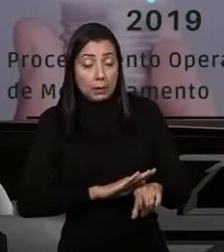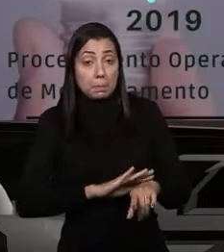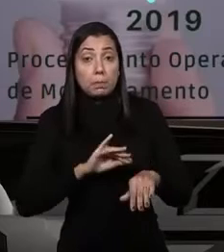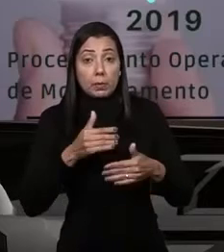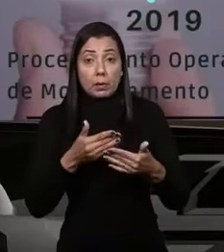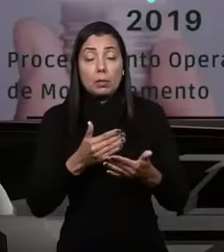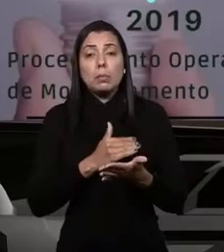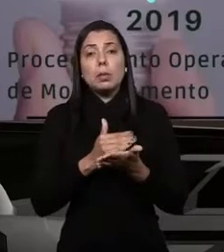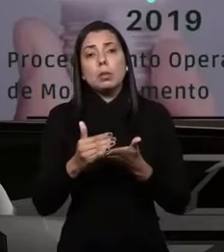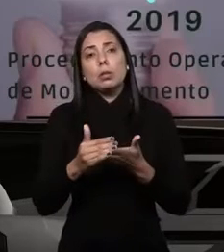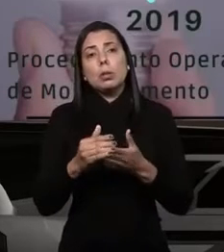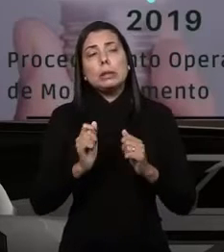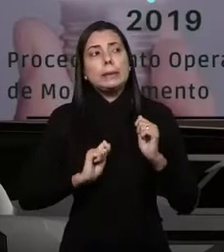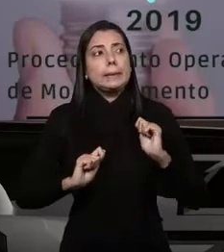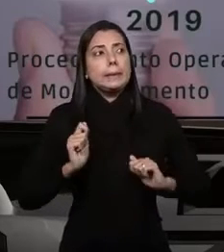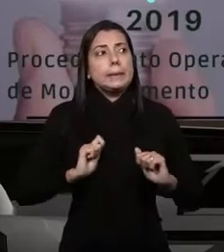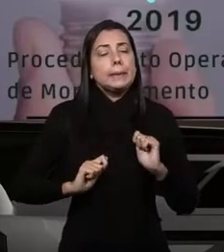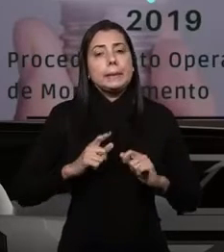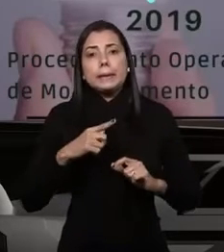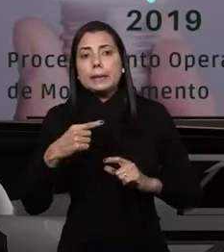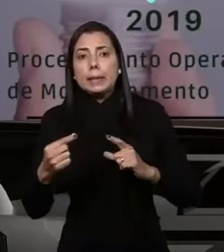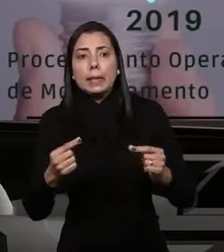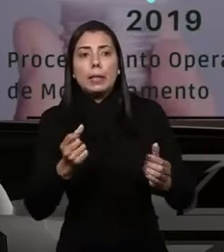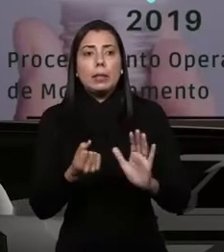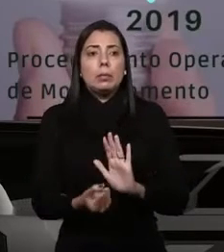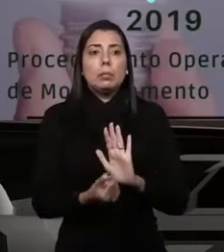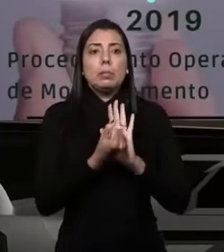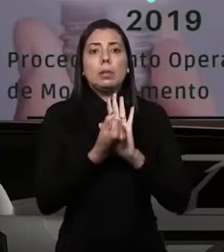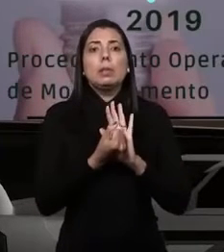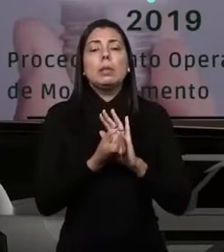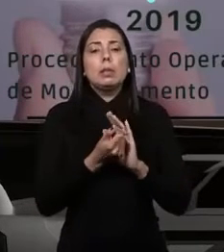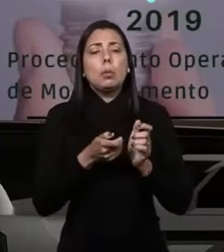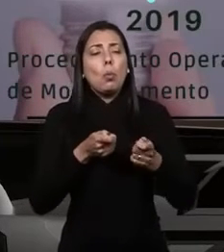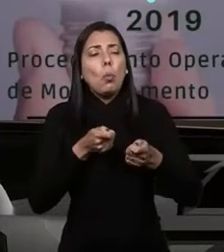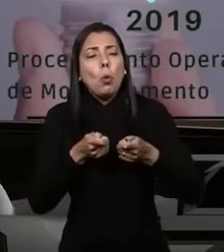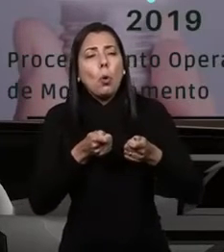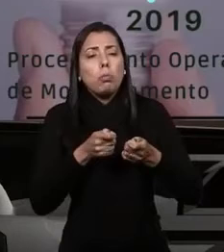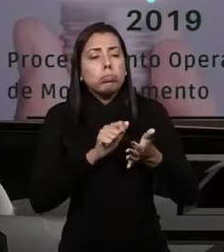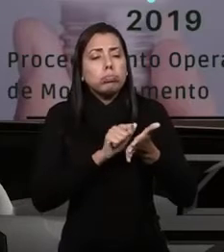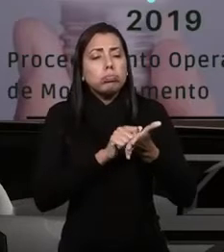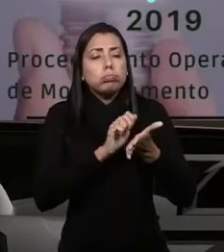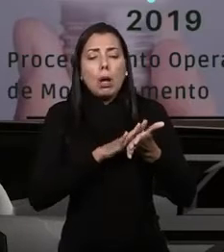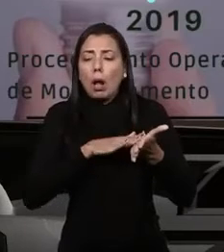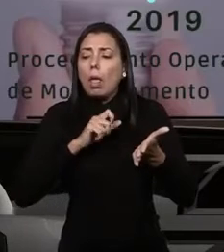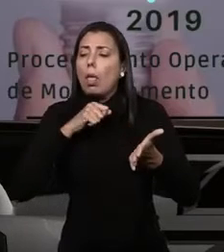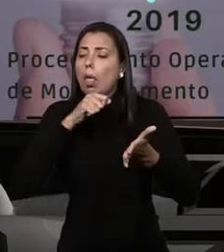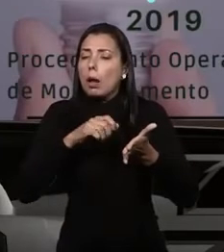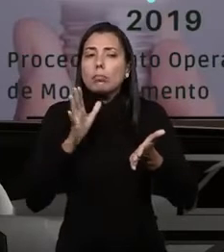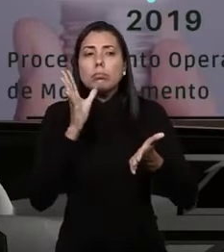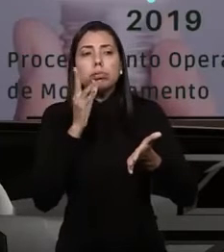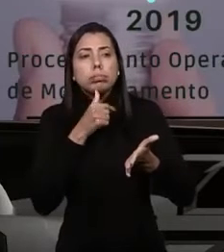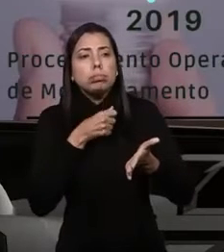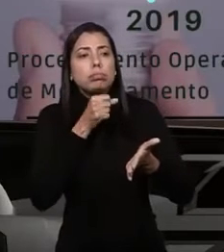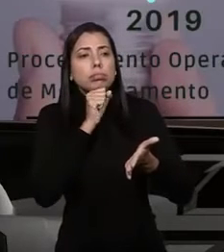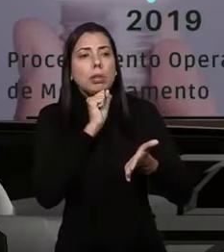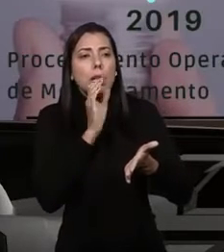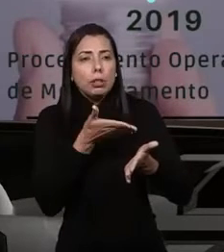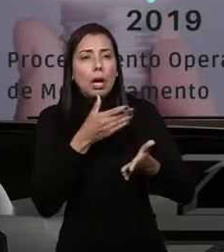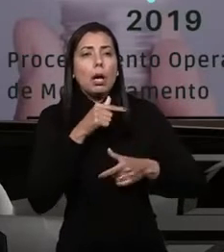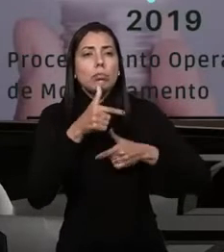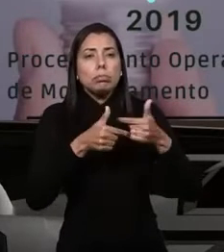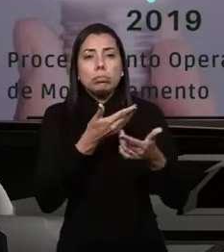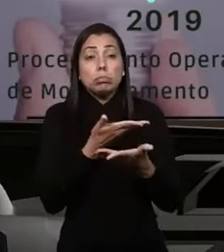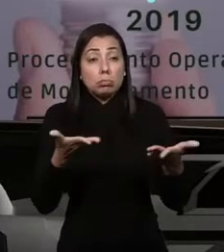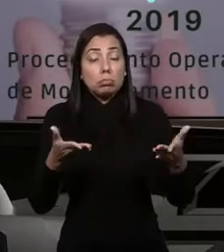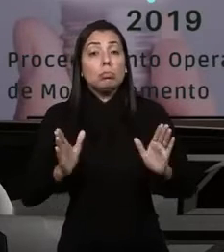daí veio essa inquietação de sair desse modelo muito manual, dessa manivela e passar para um processo mais dinâmico. Foi isso que